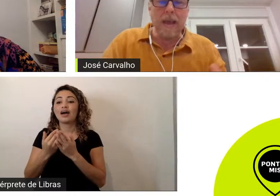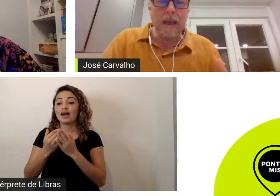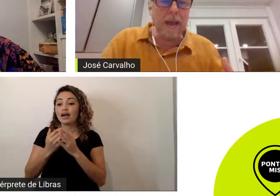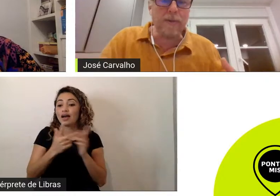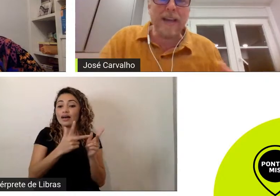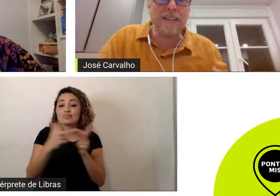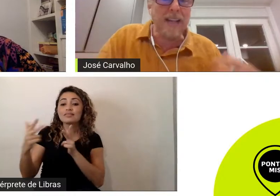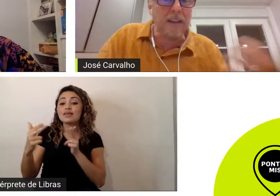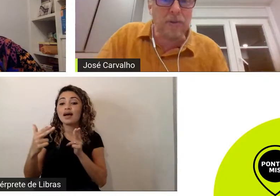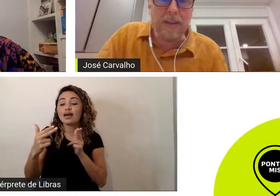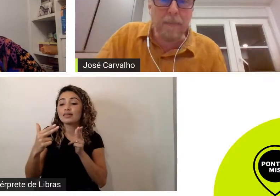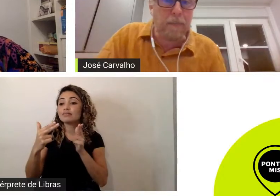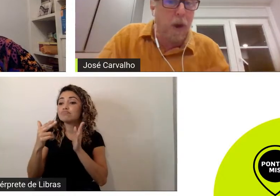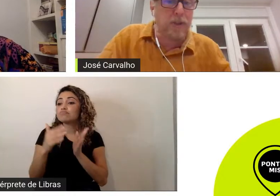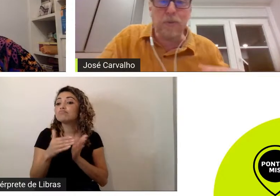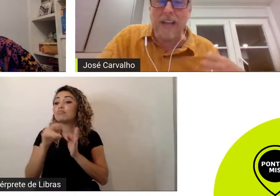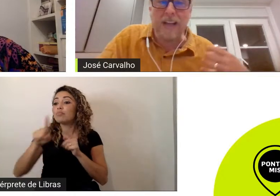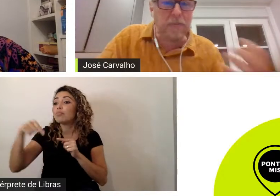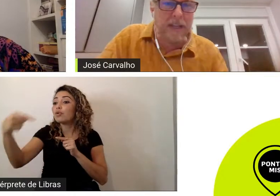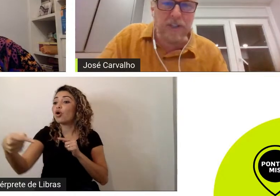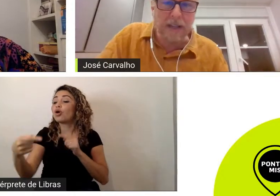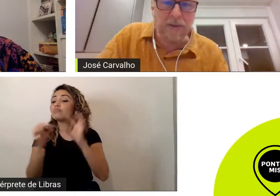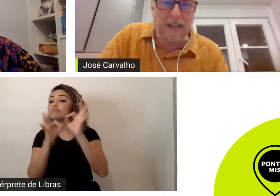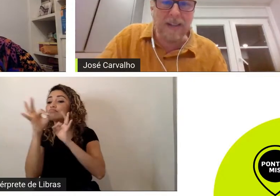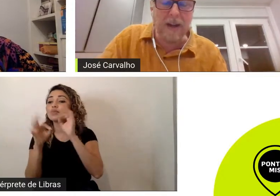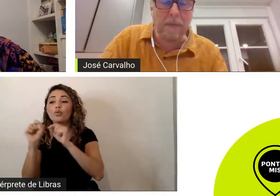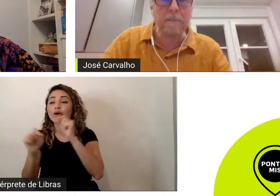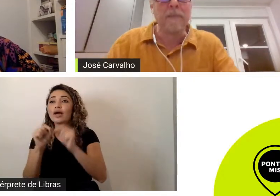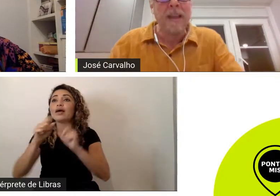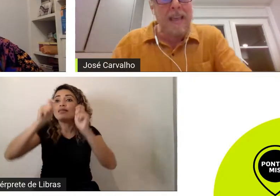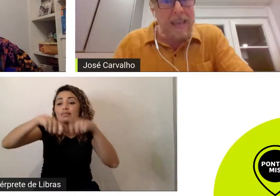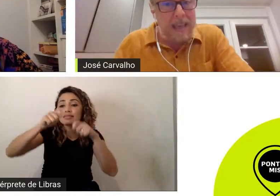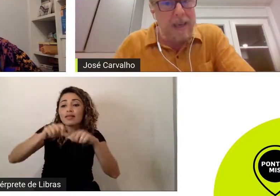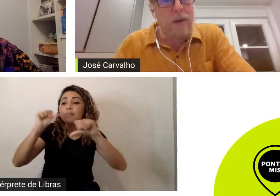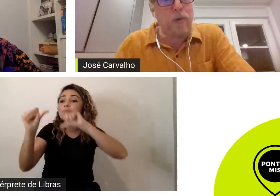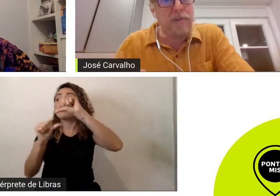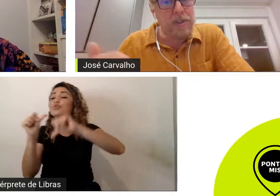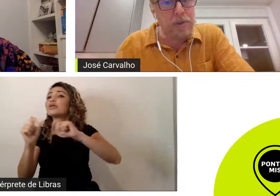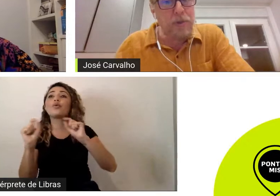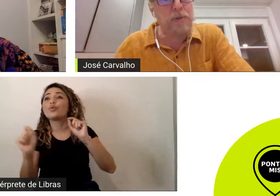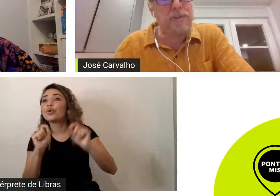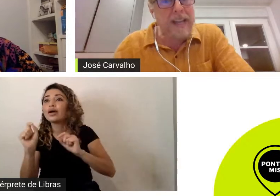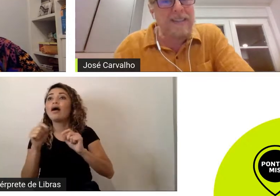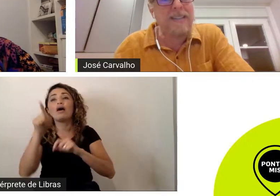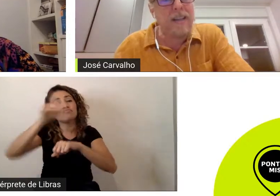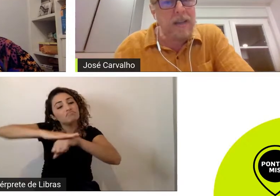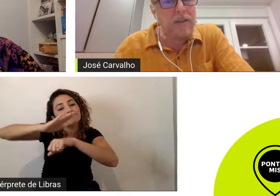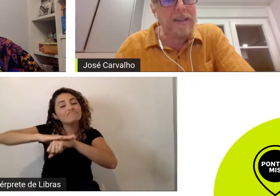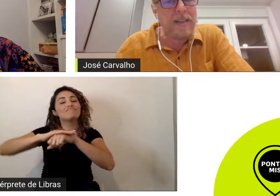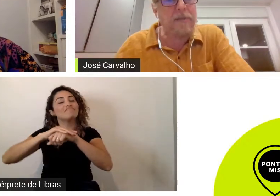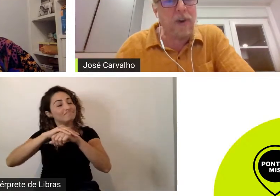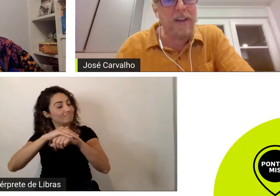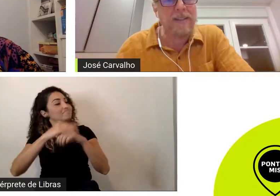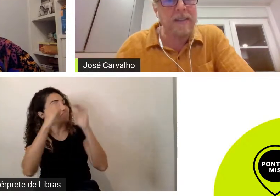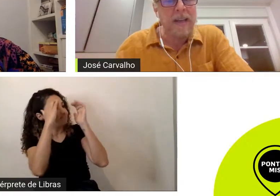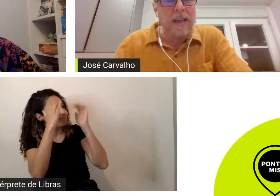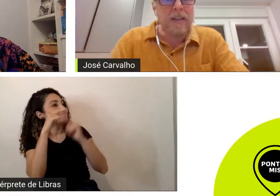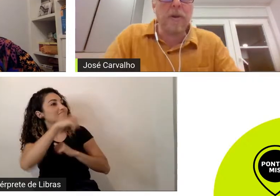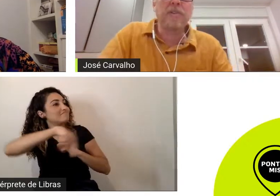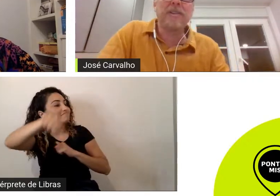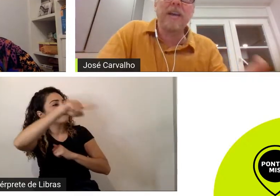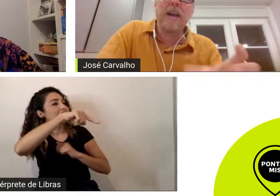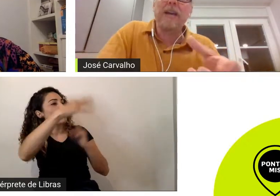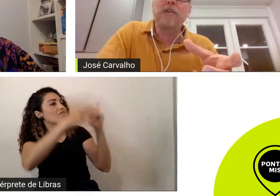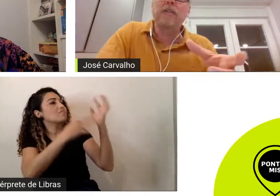o que eles acham que pode mudar de imediato na trama e os estúdios têm seguido essa voz